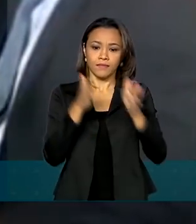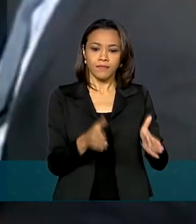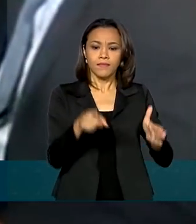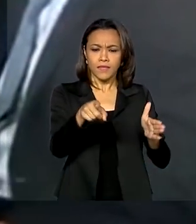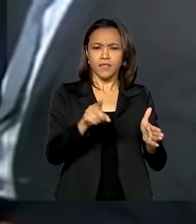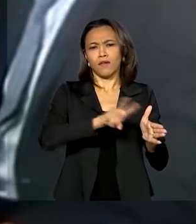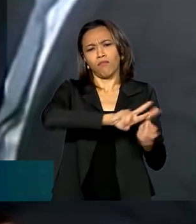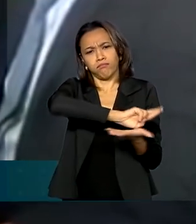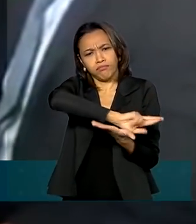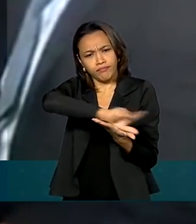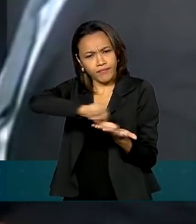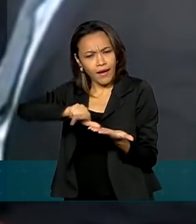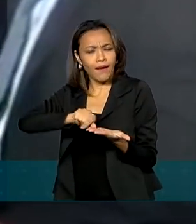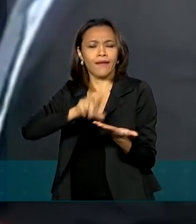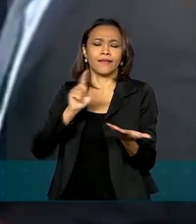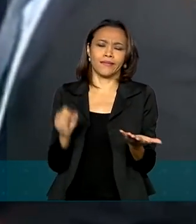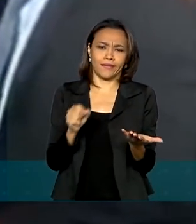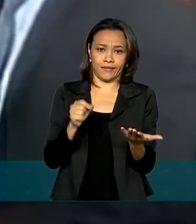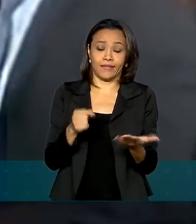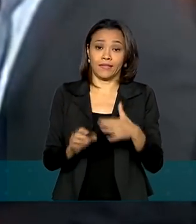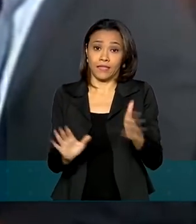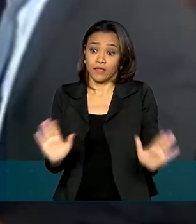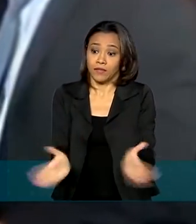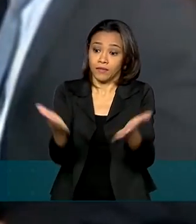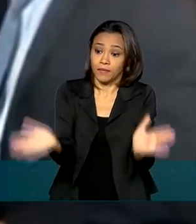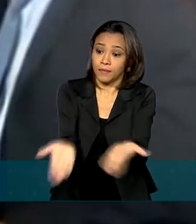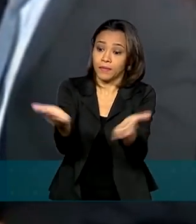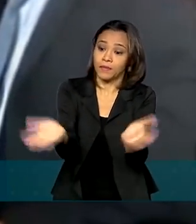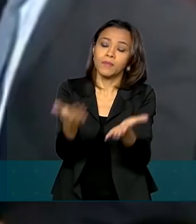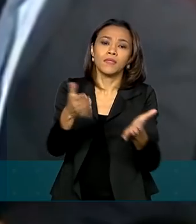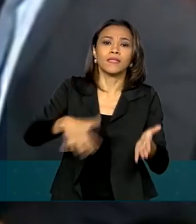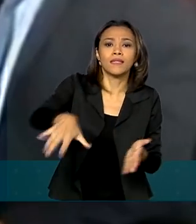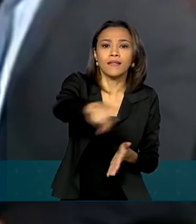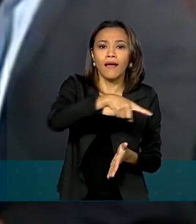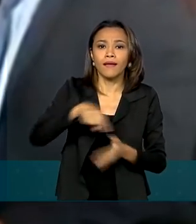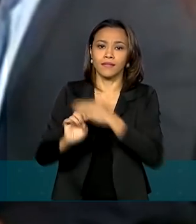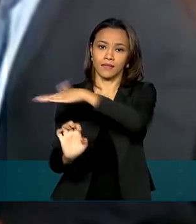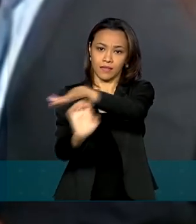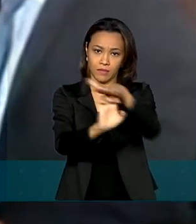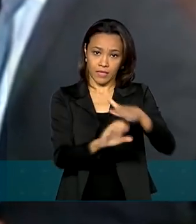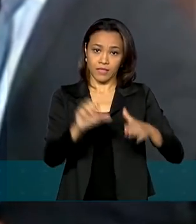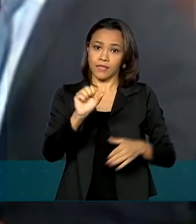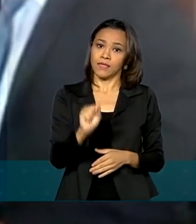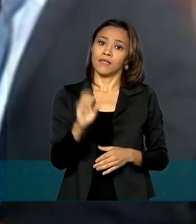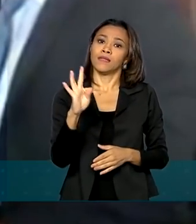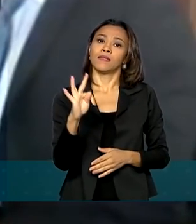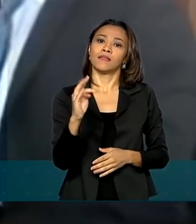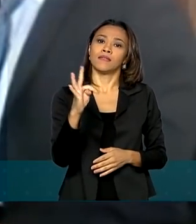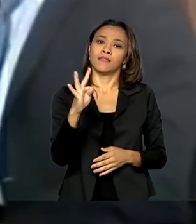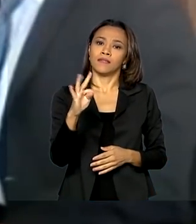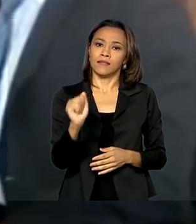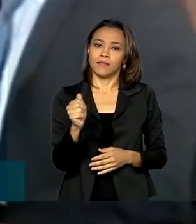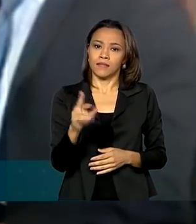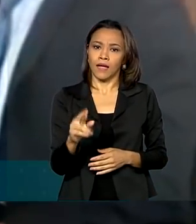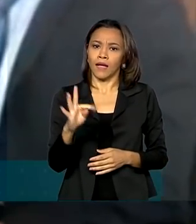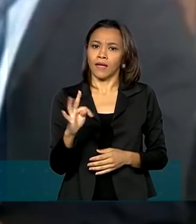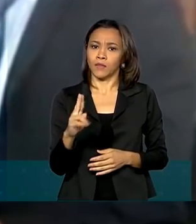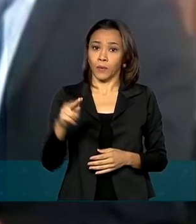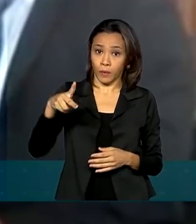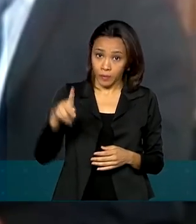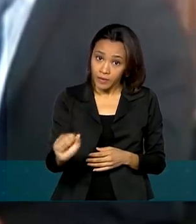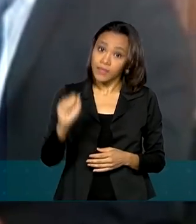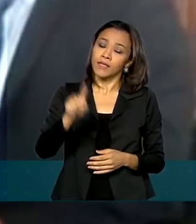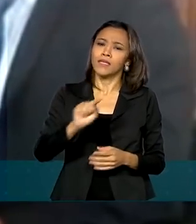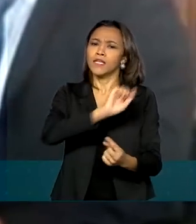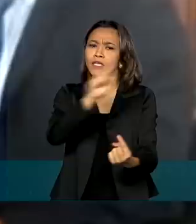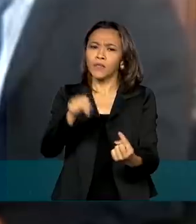financiamento de startups, reduzindo a burocracia, dando incentivos do governo e tornando o Brasil cada vez